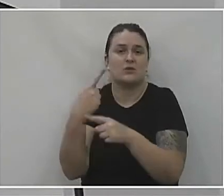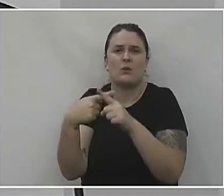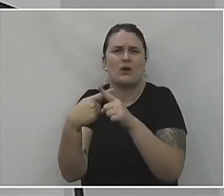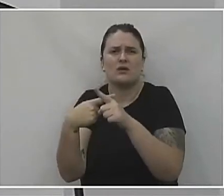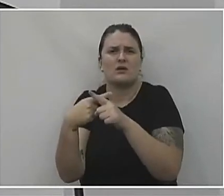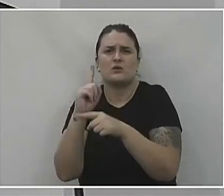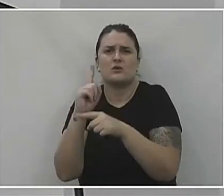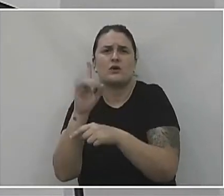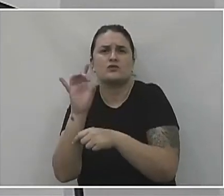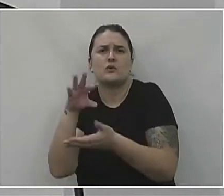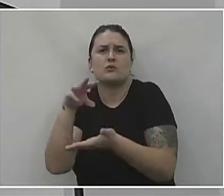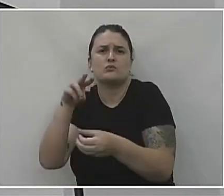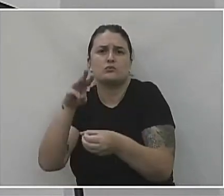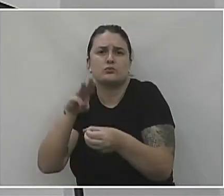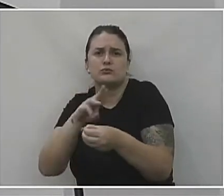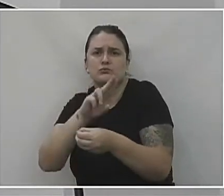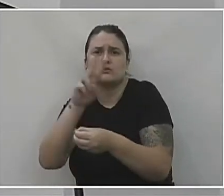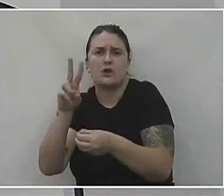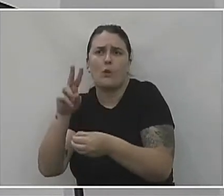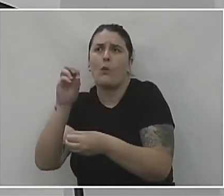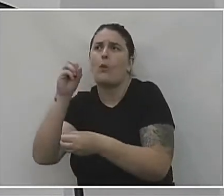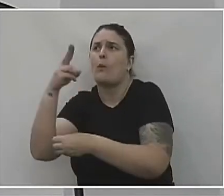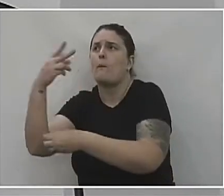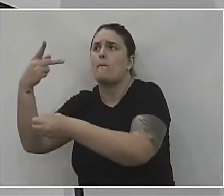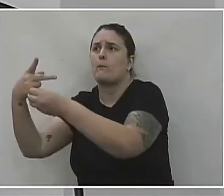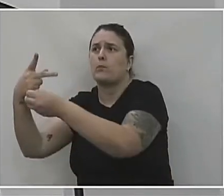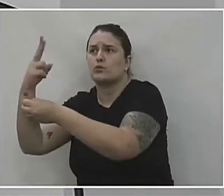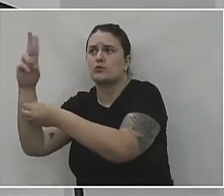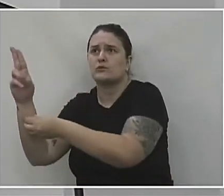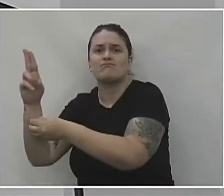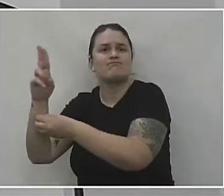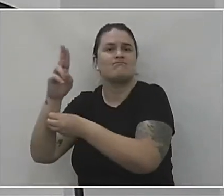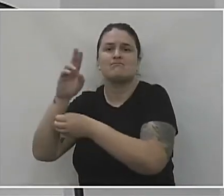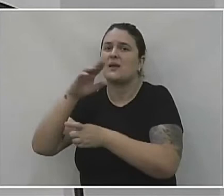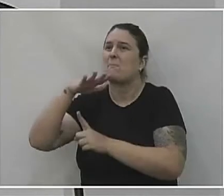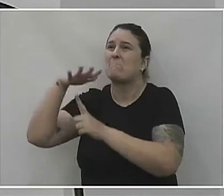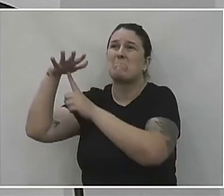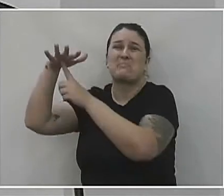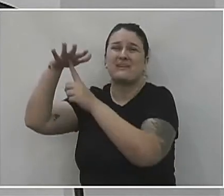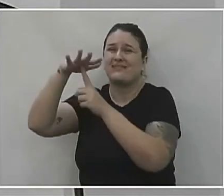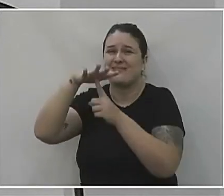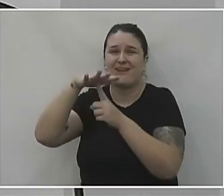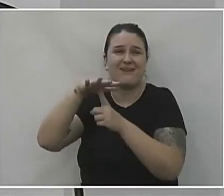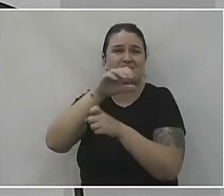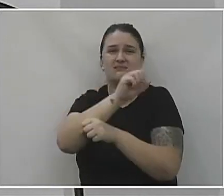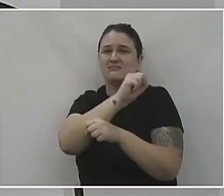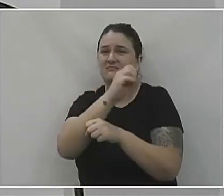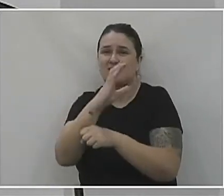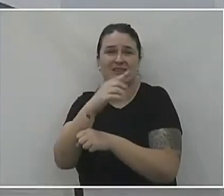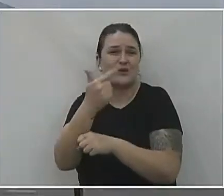em União da Vitória ou Porto União, que não tinham leitos. Era no Paraná inteiro, em Santa Catarina inteiro também.